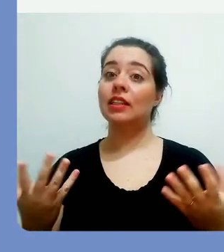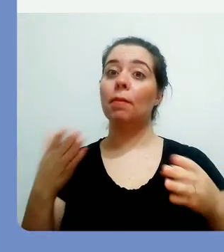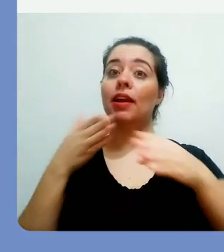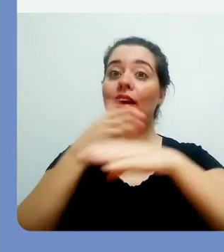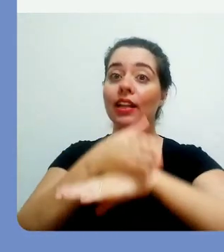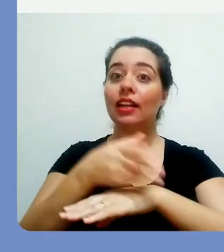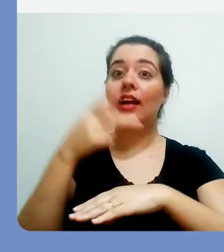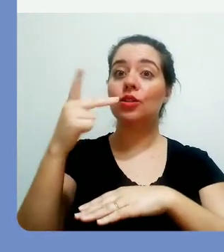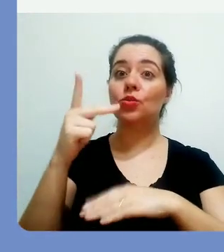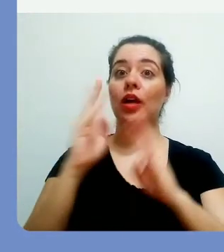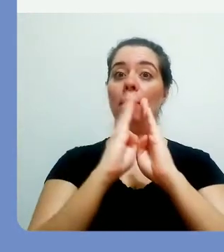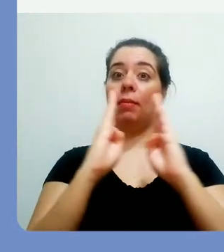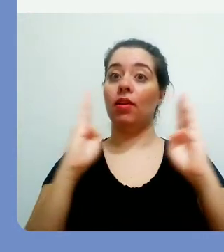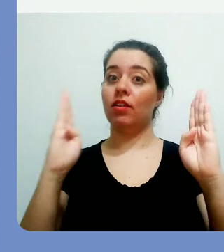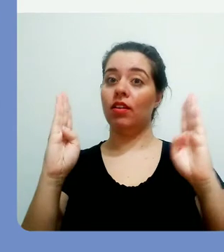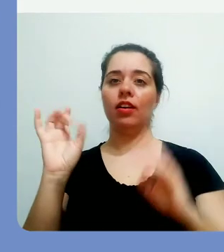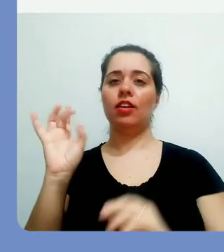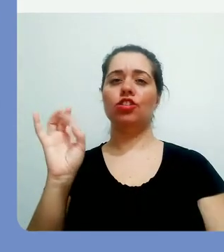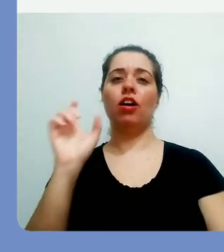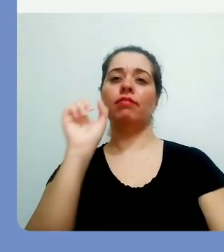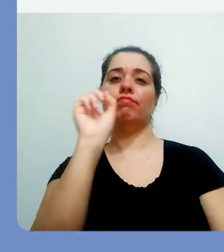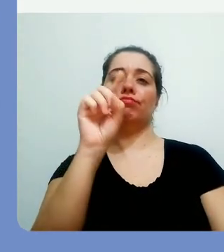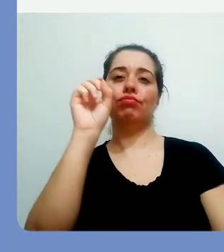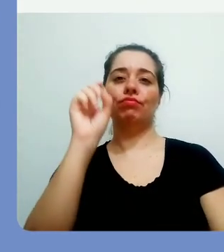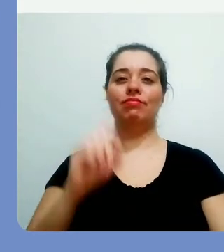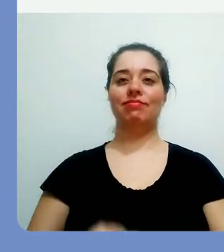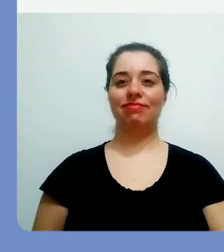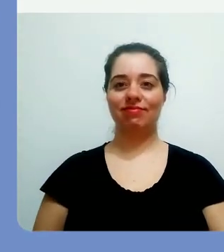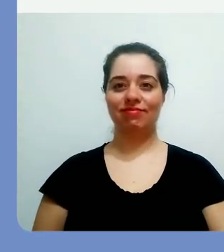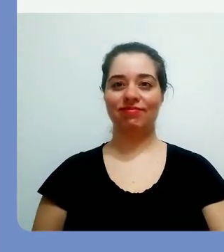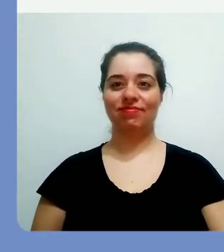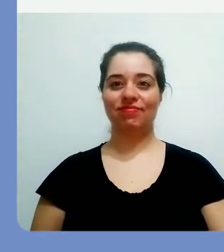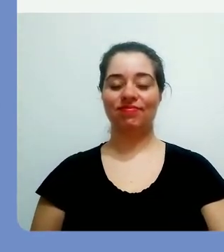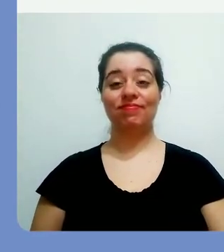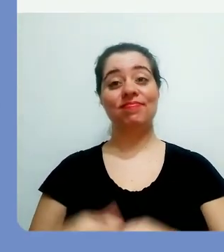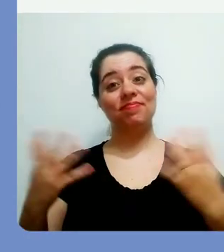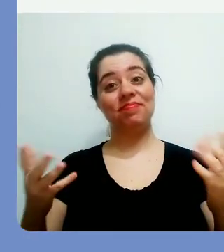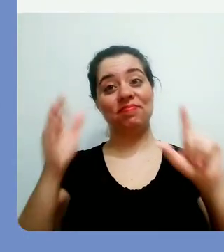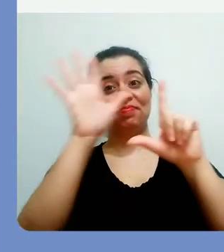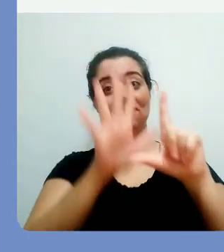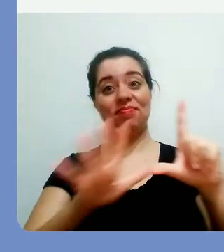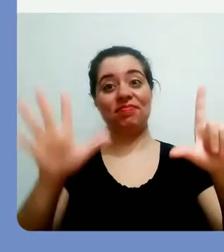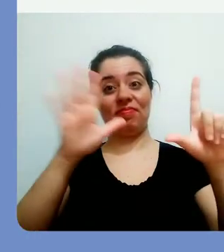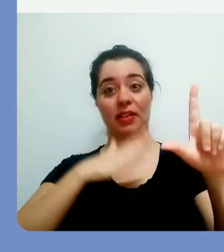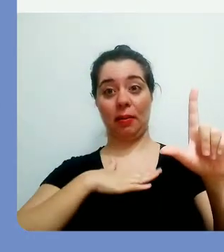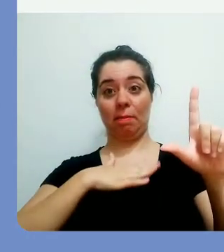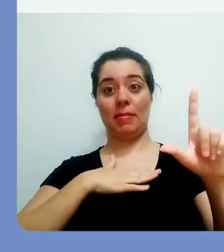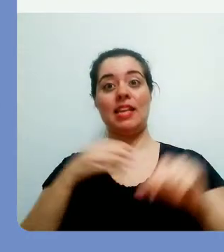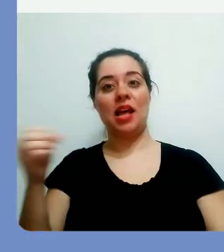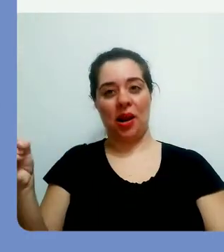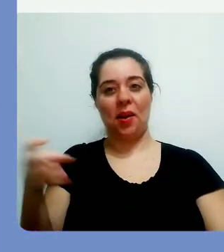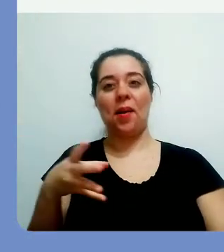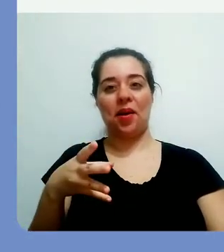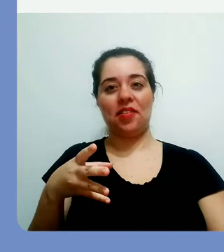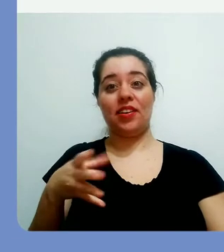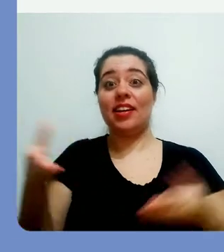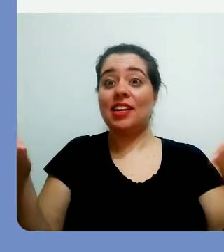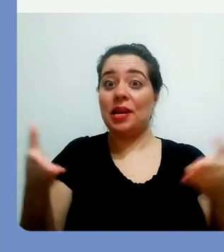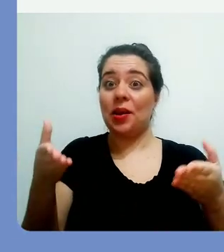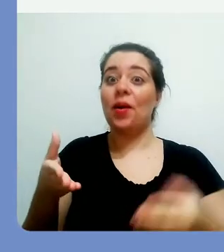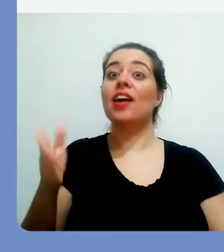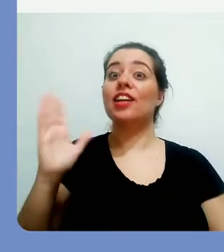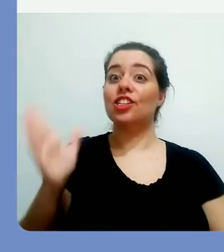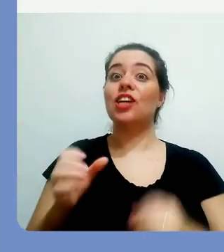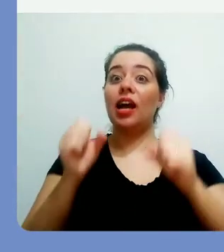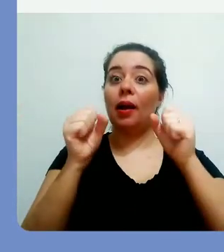Para fazer acesso a uma biblioteca que você já criou, basta clicar sobre ela. Bom, essa minha biblioteca aqui foi